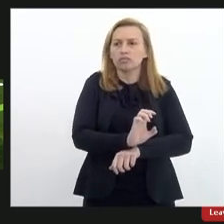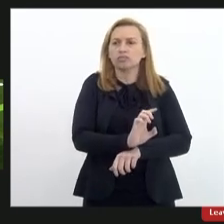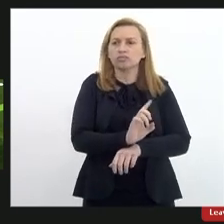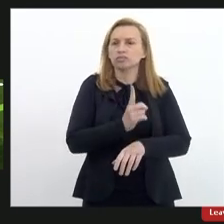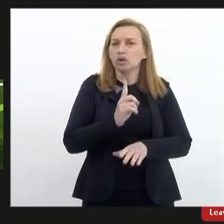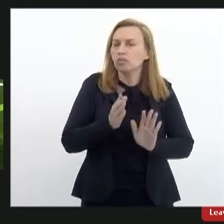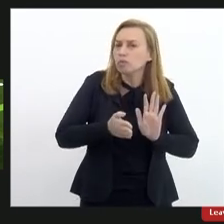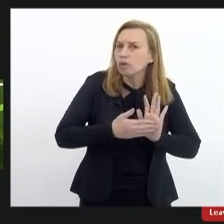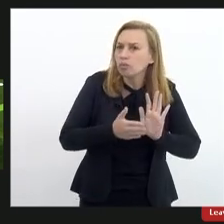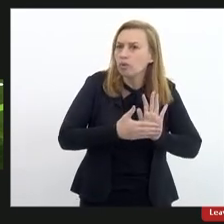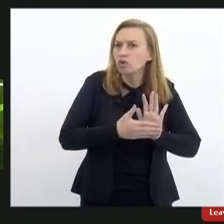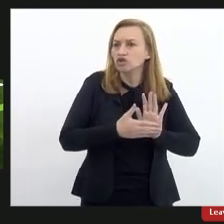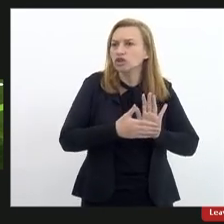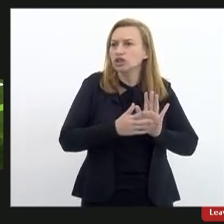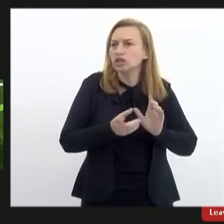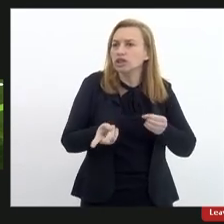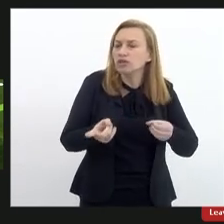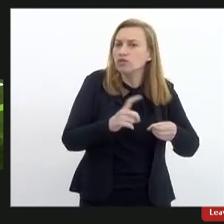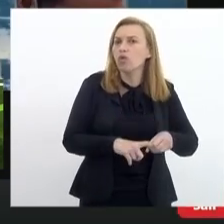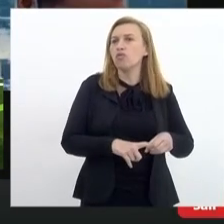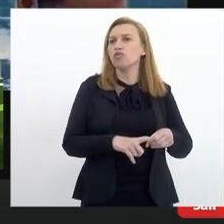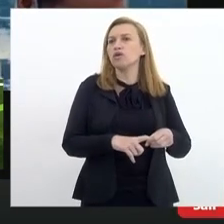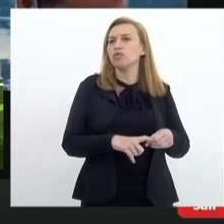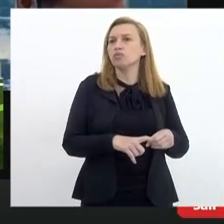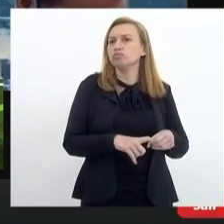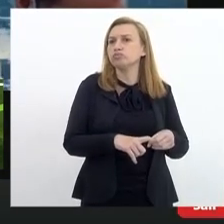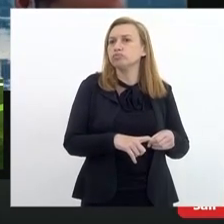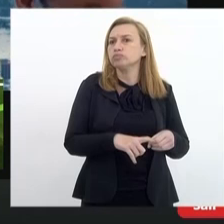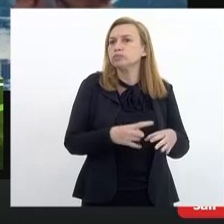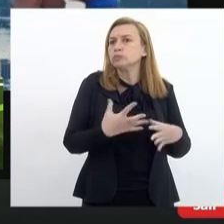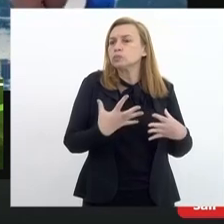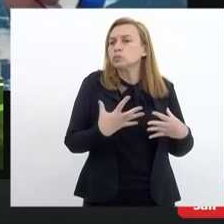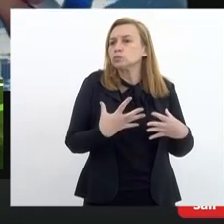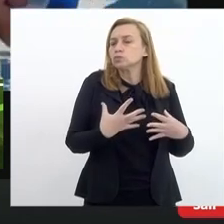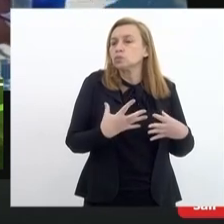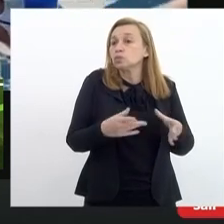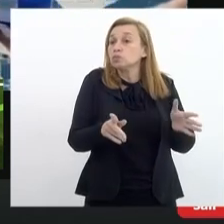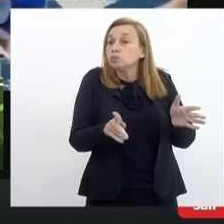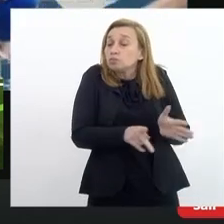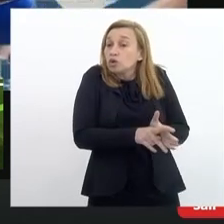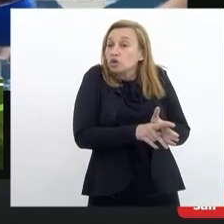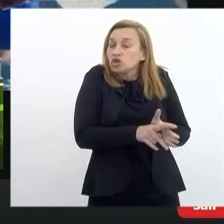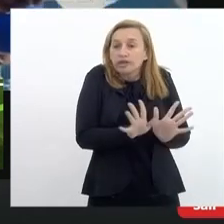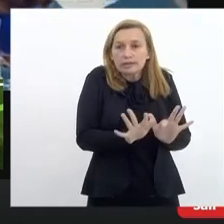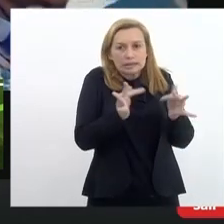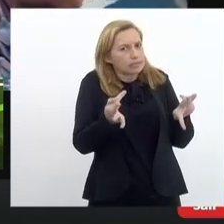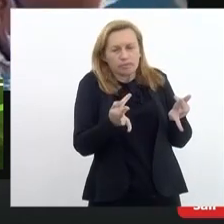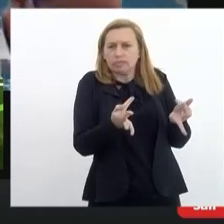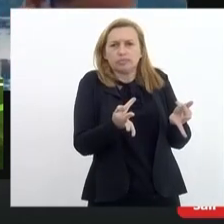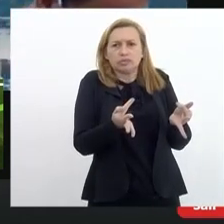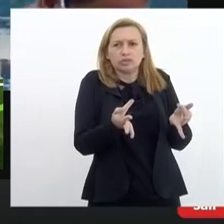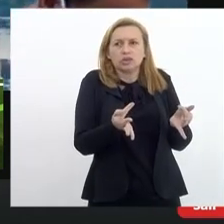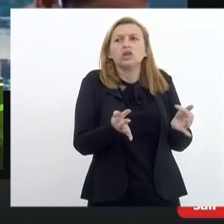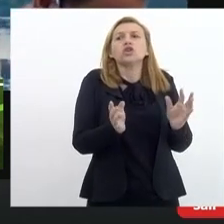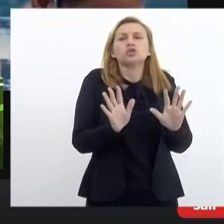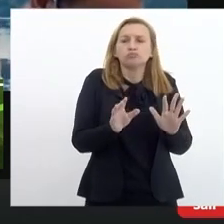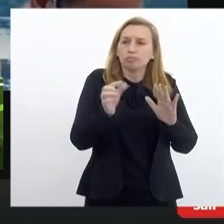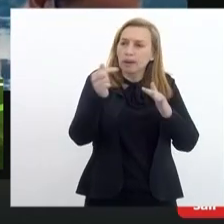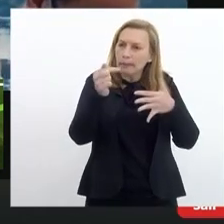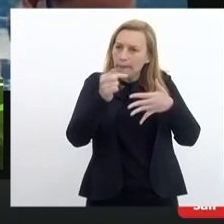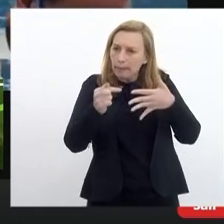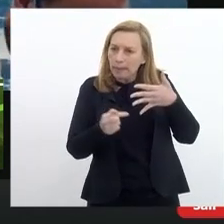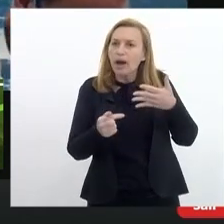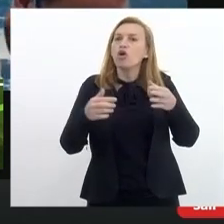propondo que se devolva uma um projeto simplesmente é lógico todas essas pontuações